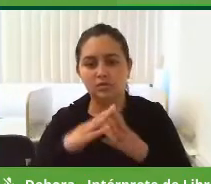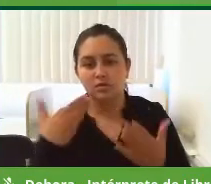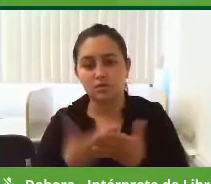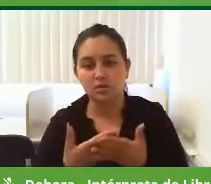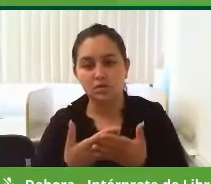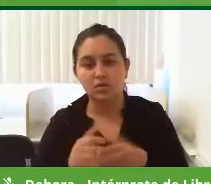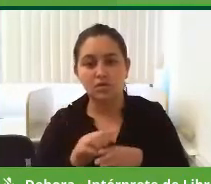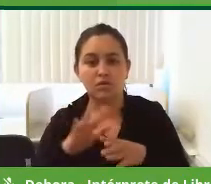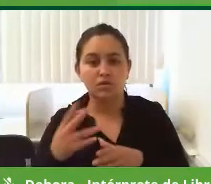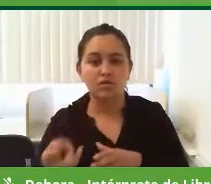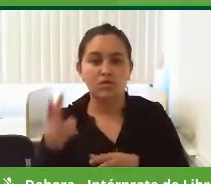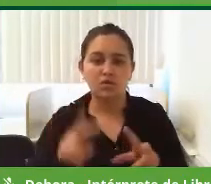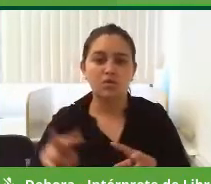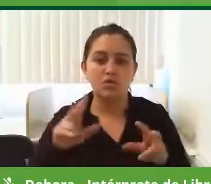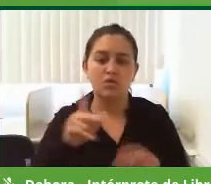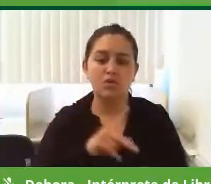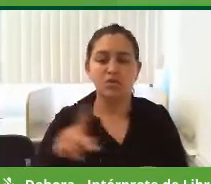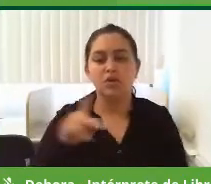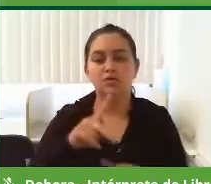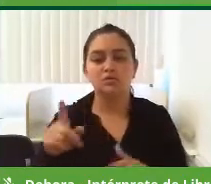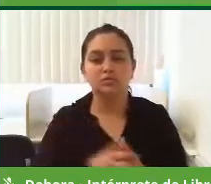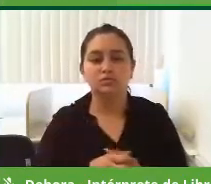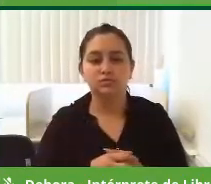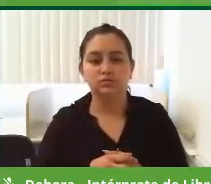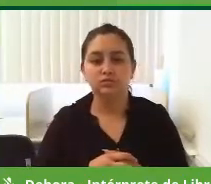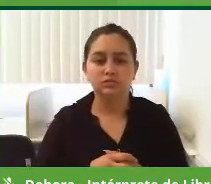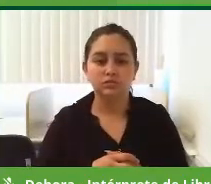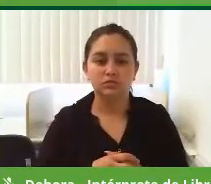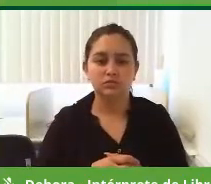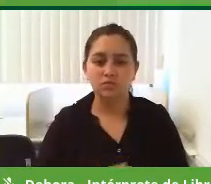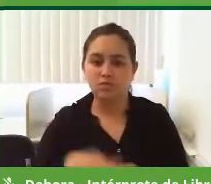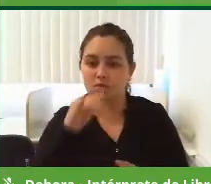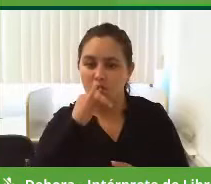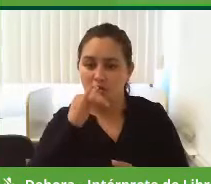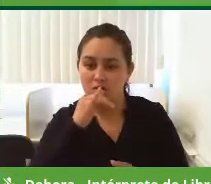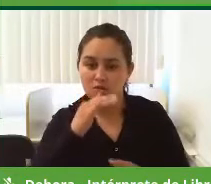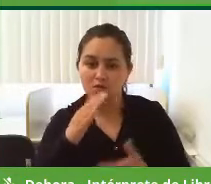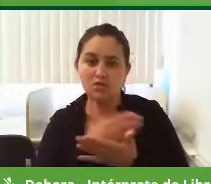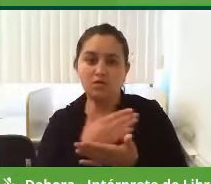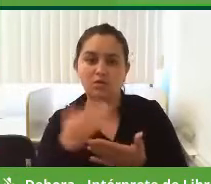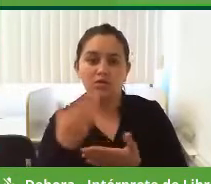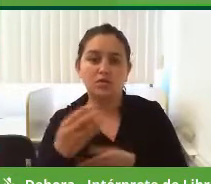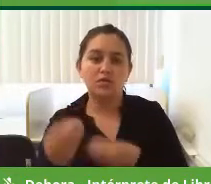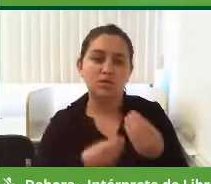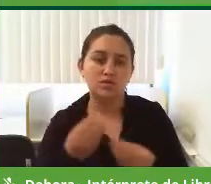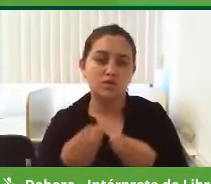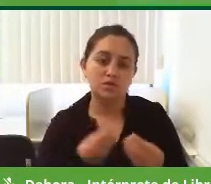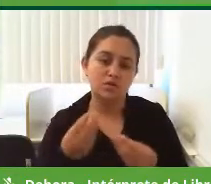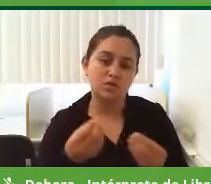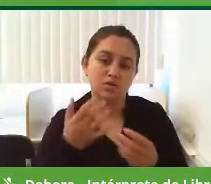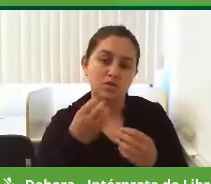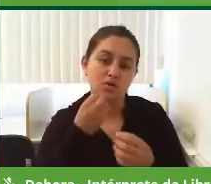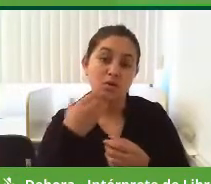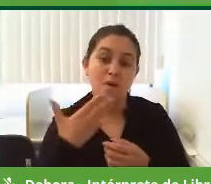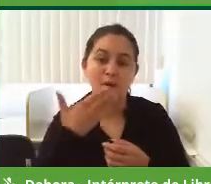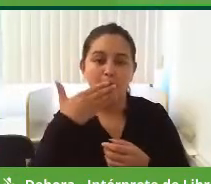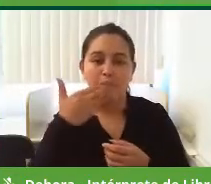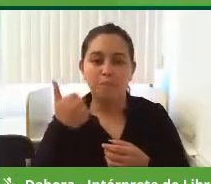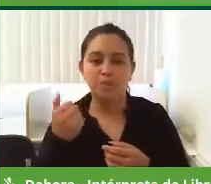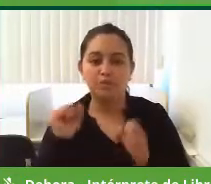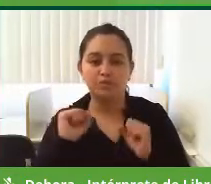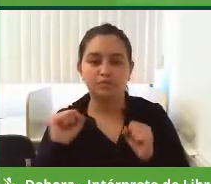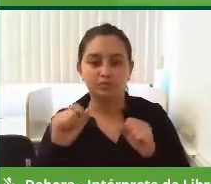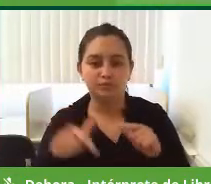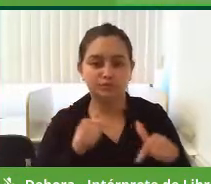E valorizar o professor também, que o professor, por exemplo, ele se qualifique, que ele se qualifique para poder